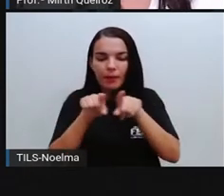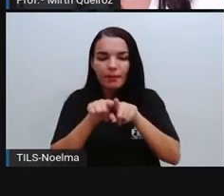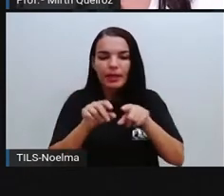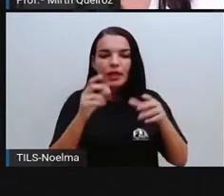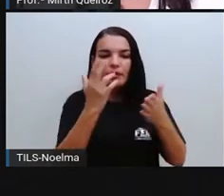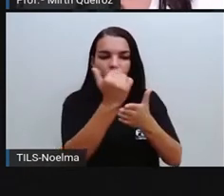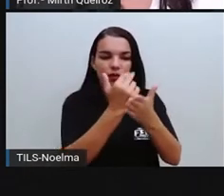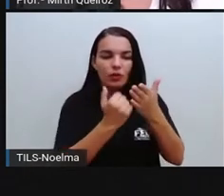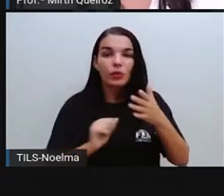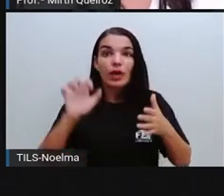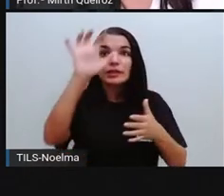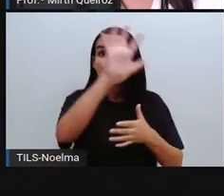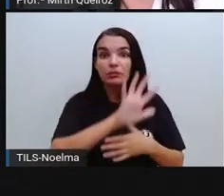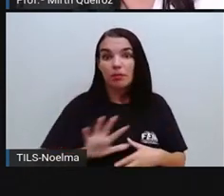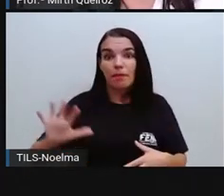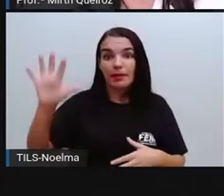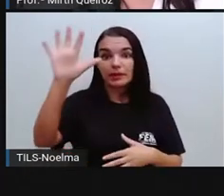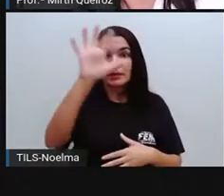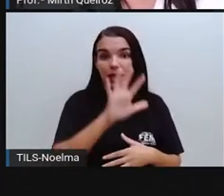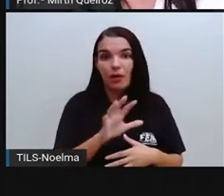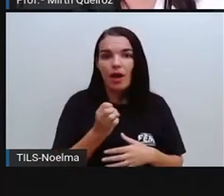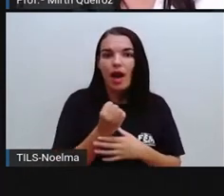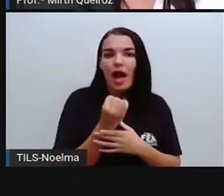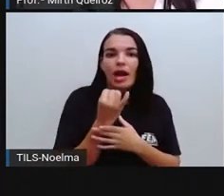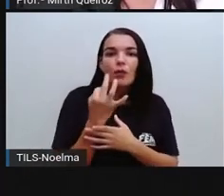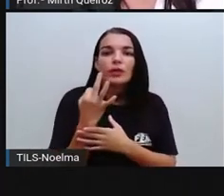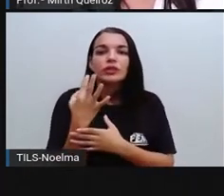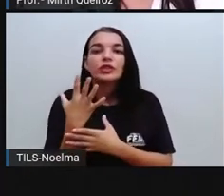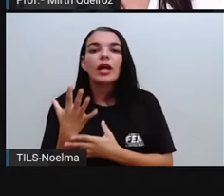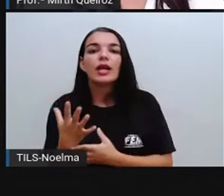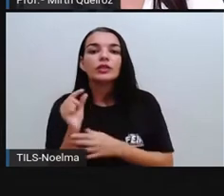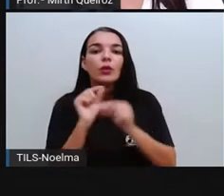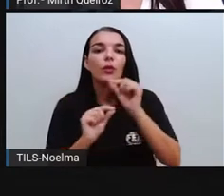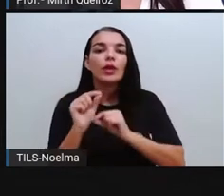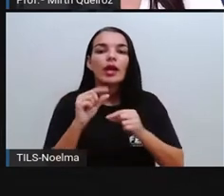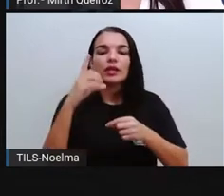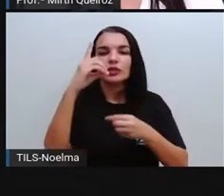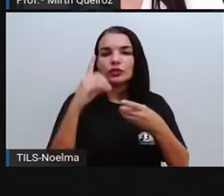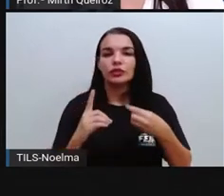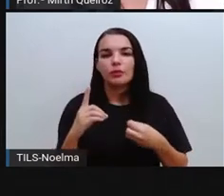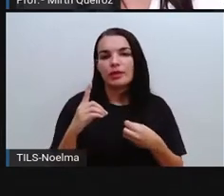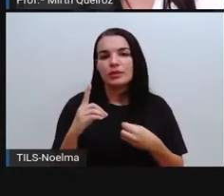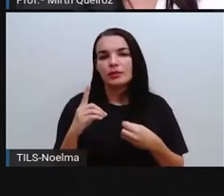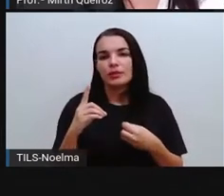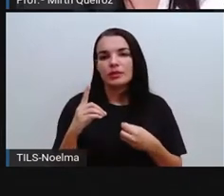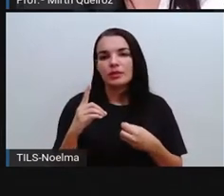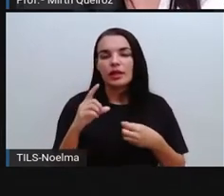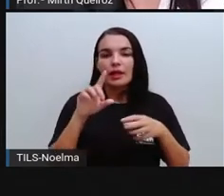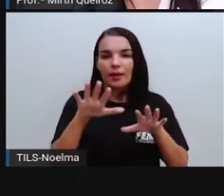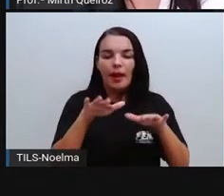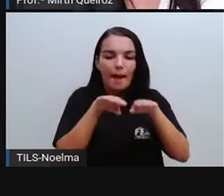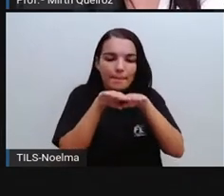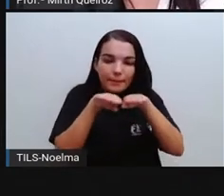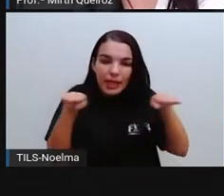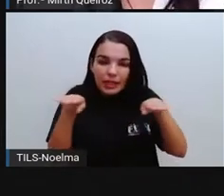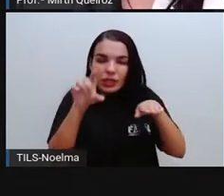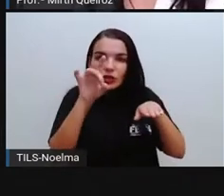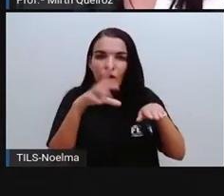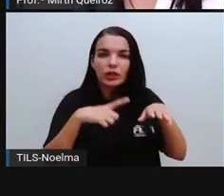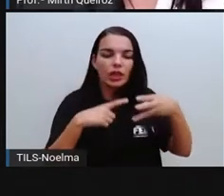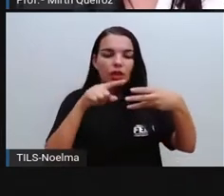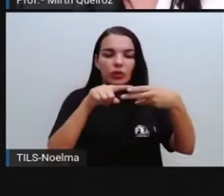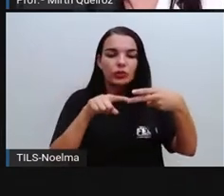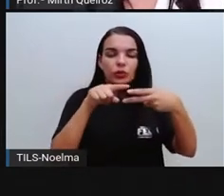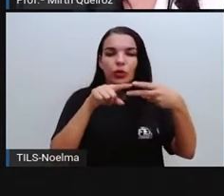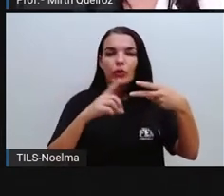dimensões necessárias para construí-las. As planas são bidimensionais, vão possuir apenas